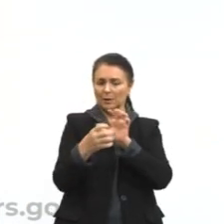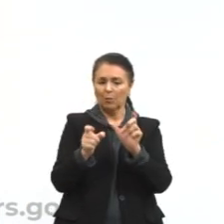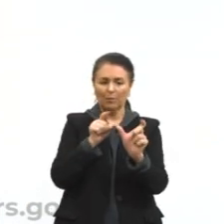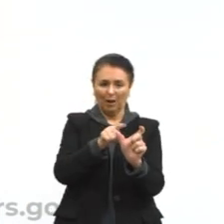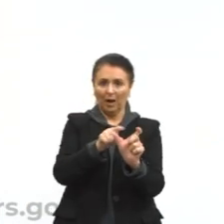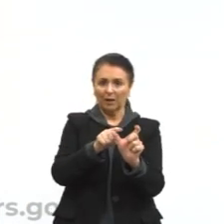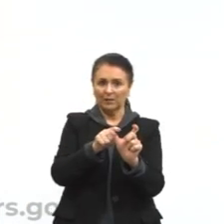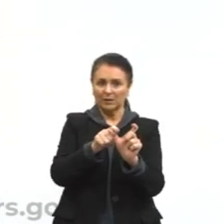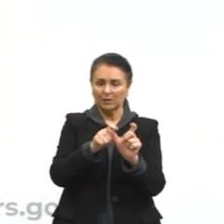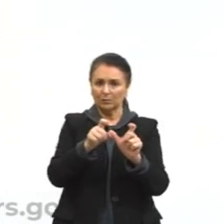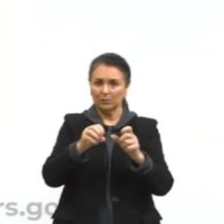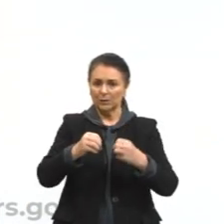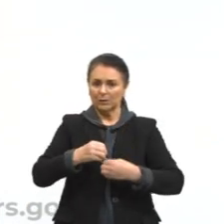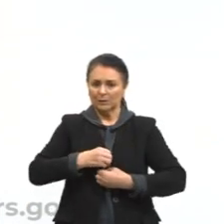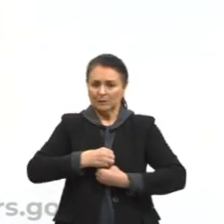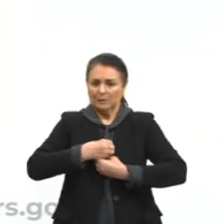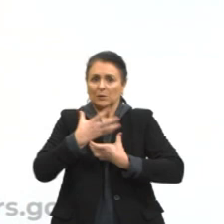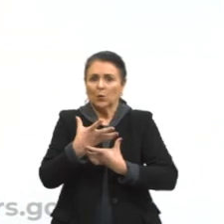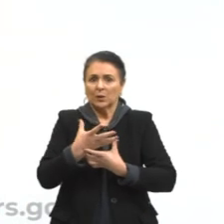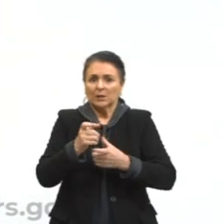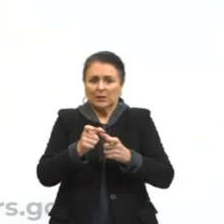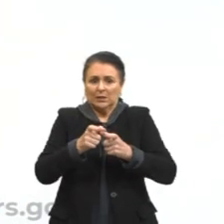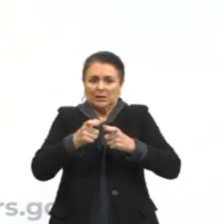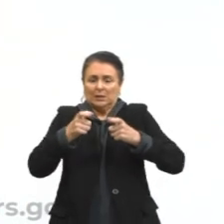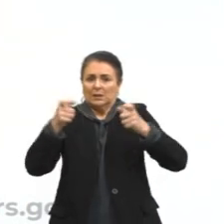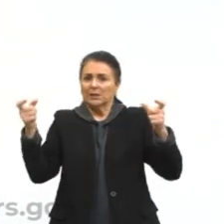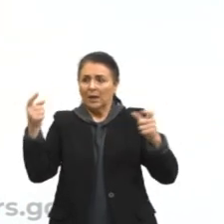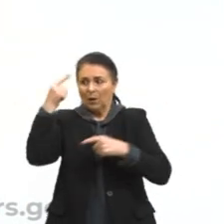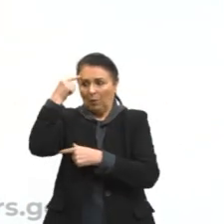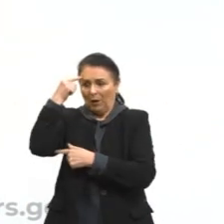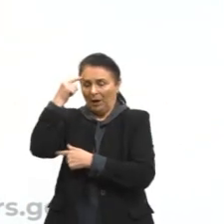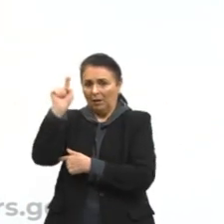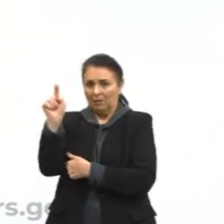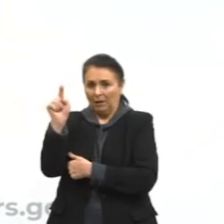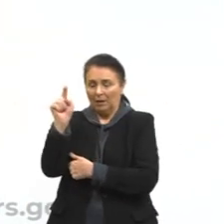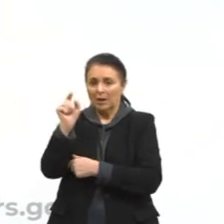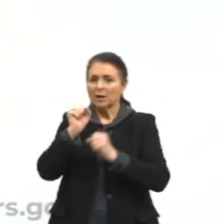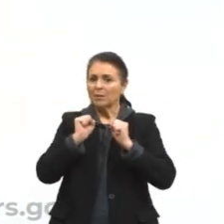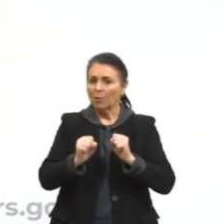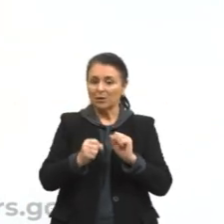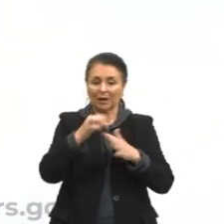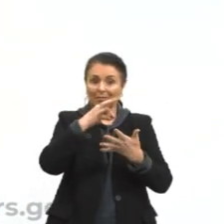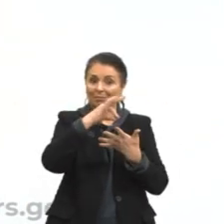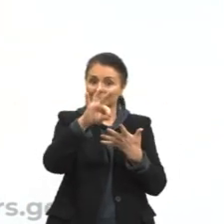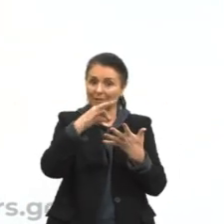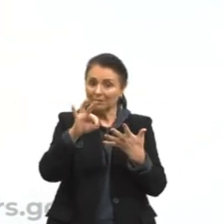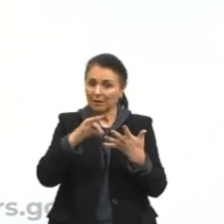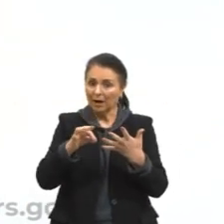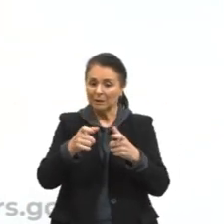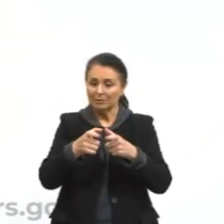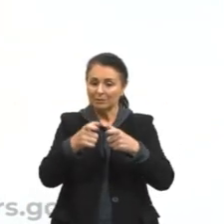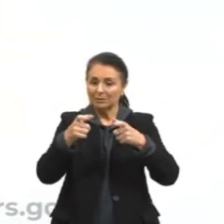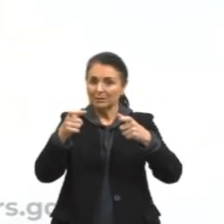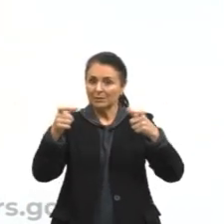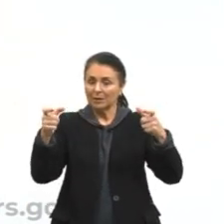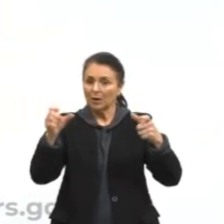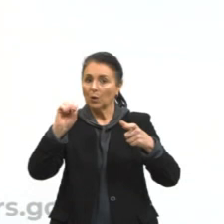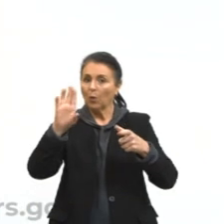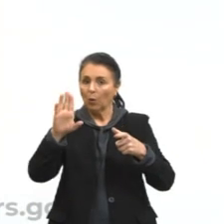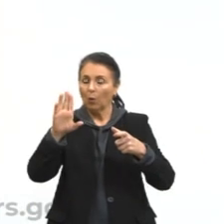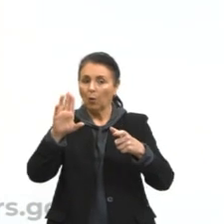exageram a realidade, enfatizando uma ideia para que com isso se possa destacar, intensificar ou